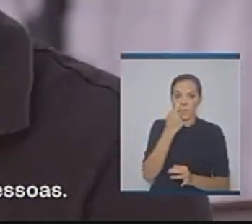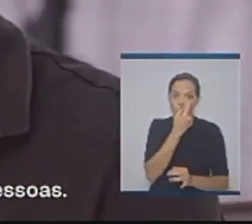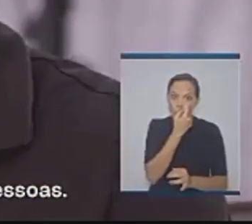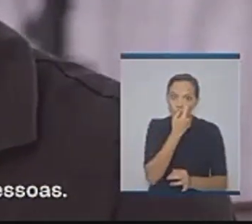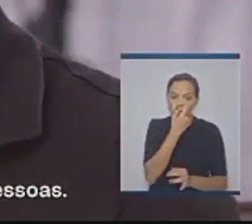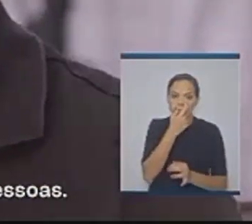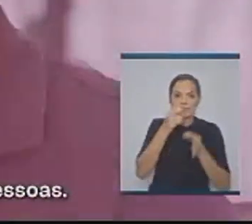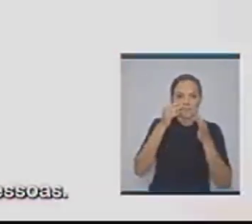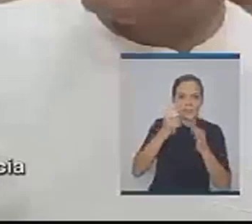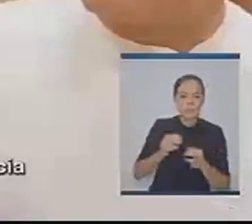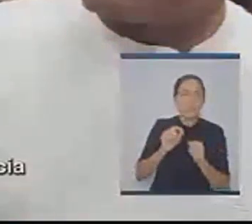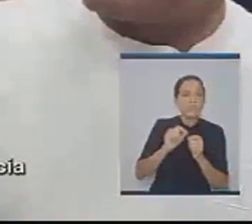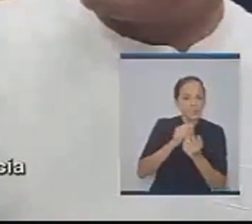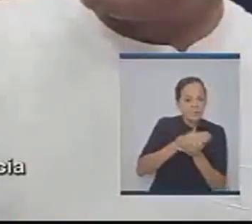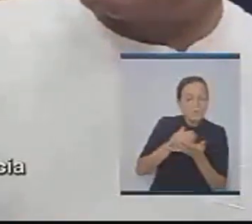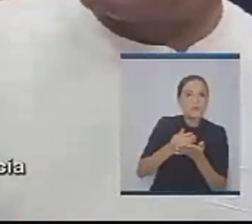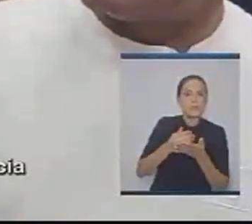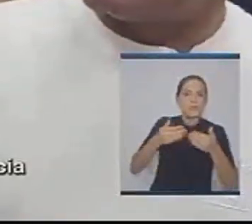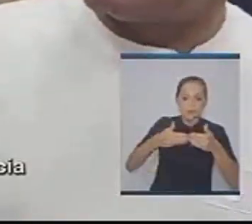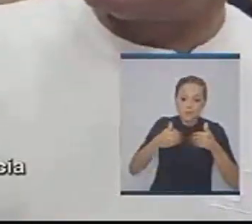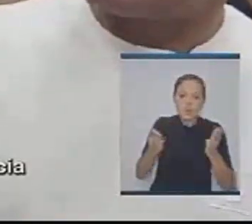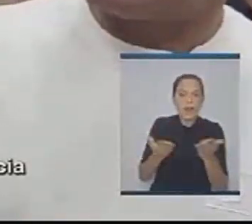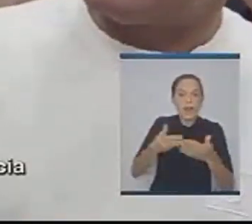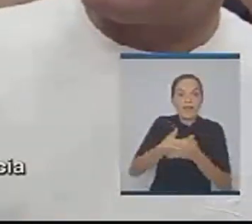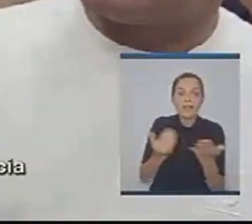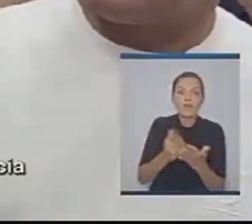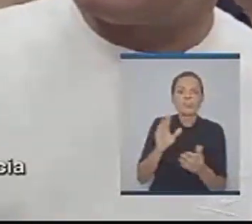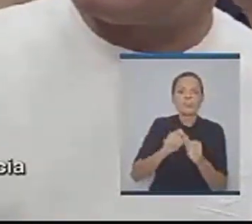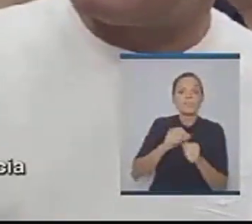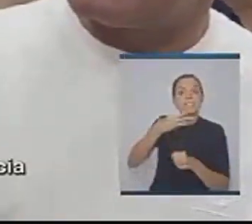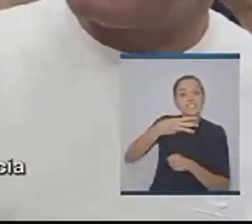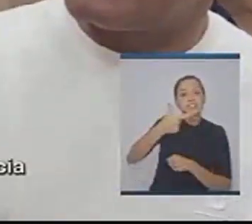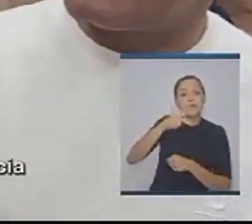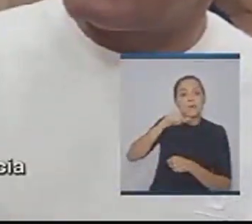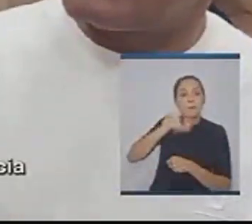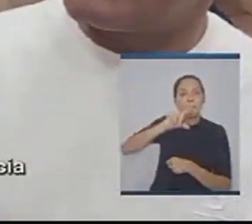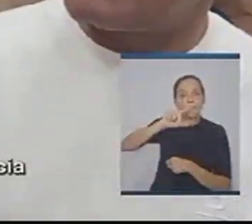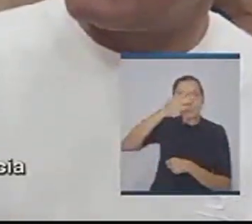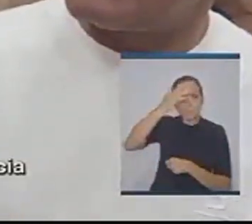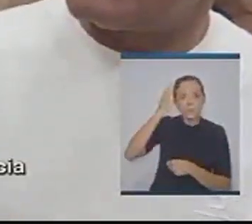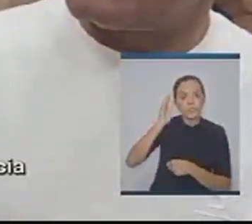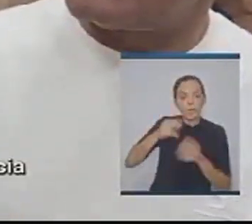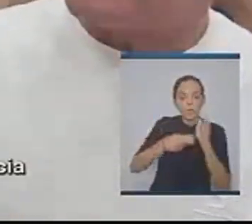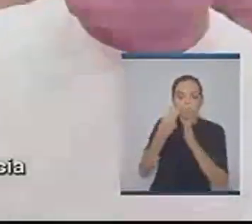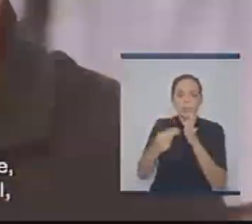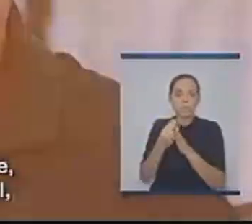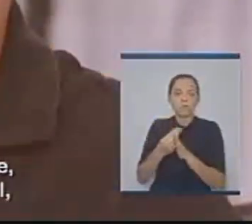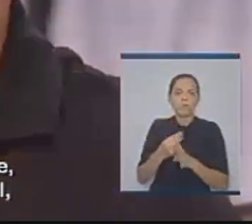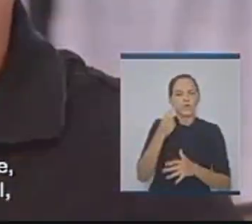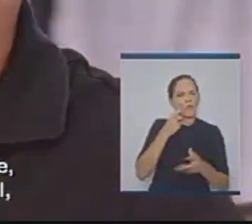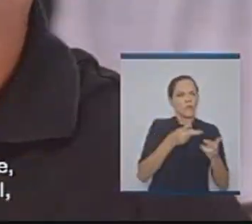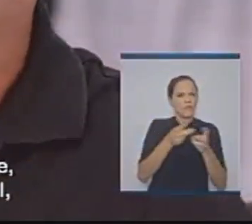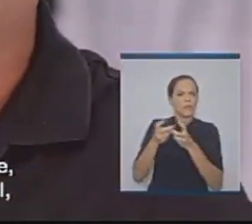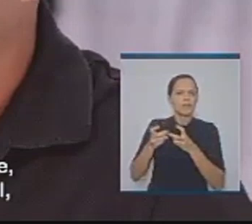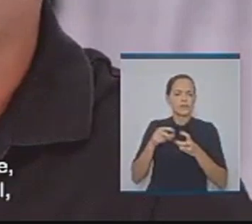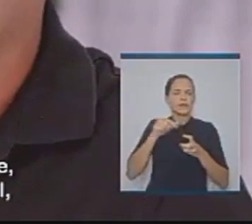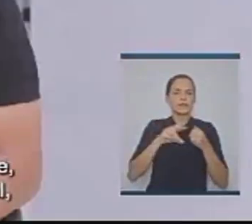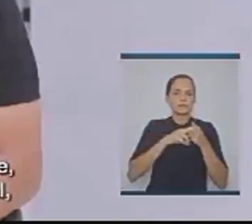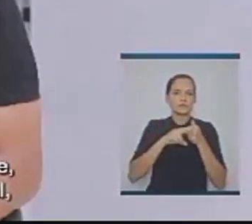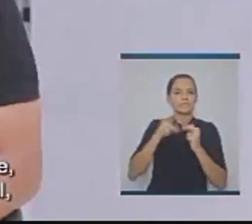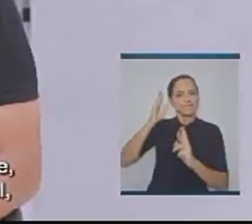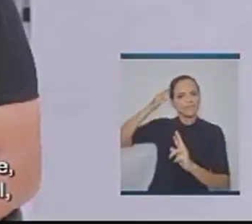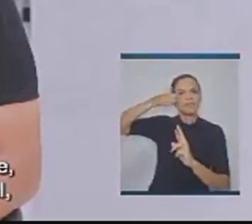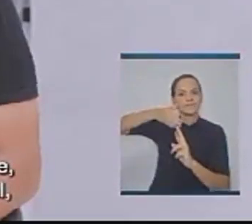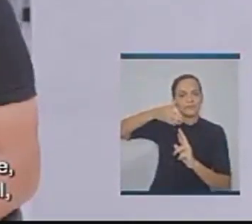mil pessoas. E vejo Belforjo como uma referência para toda a Baixada Fluminense. E eu, o Matheus,